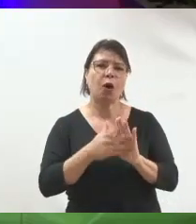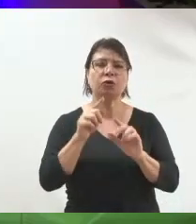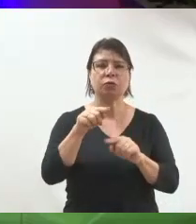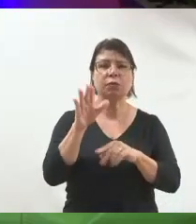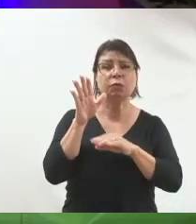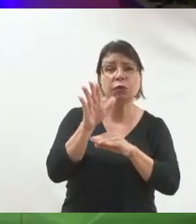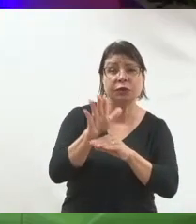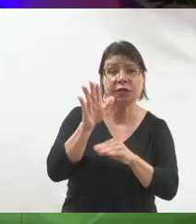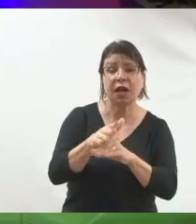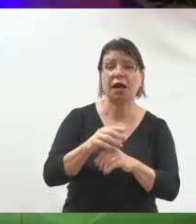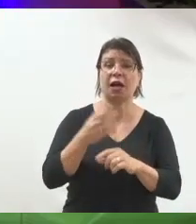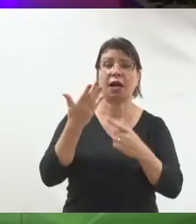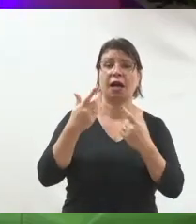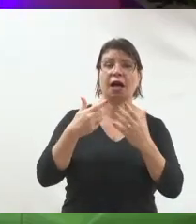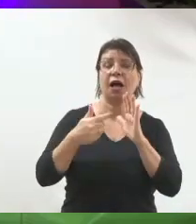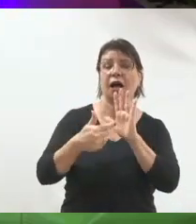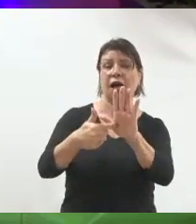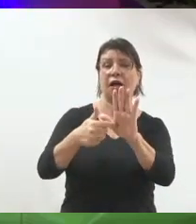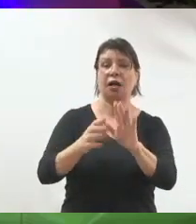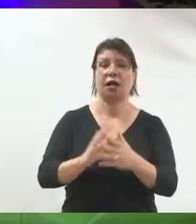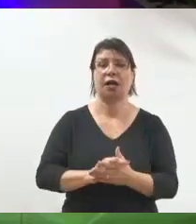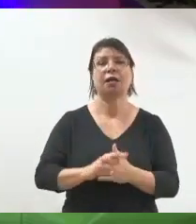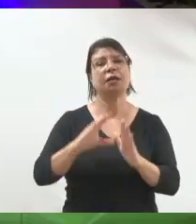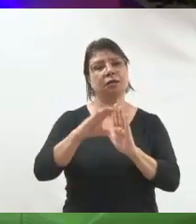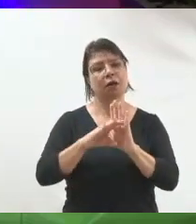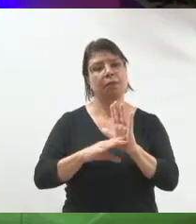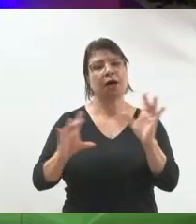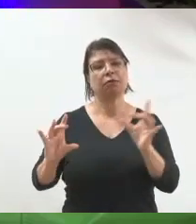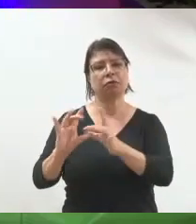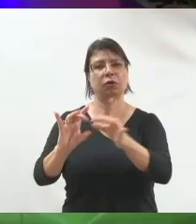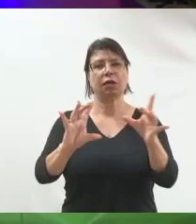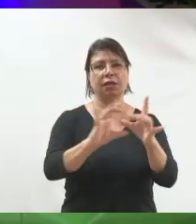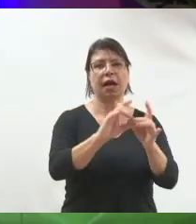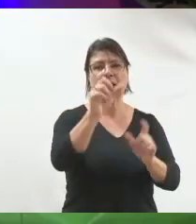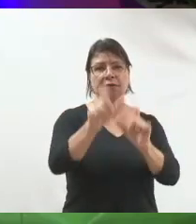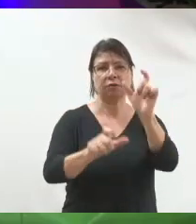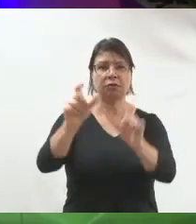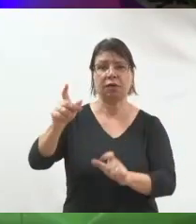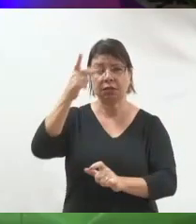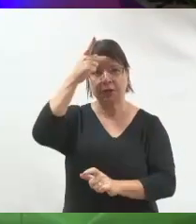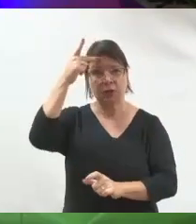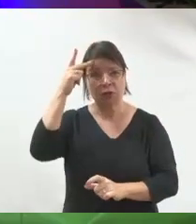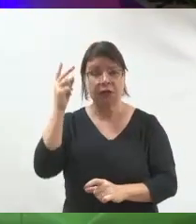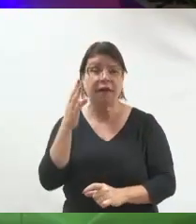vocês fazem, trazendo as pautas que vão se conectar com as pessoas que você quer falar.